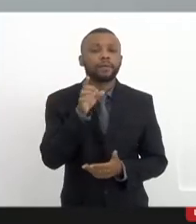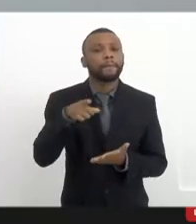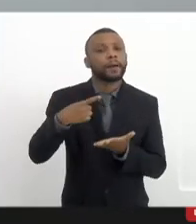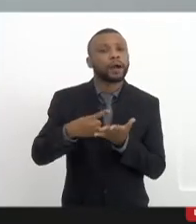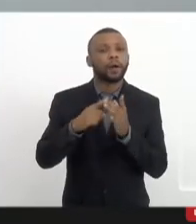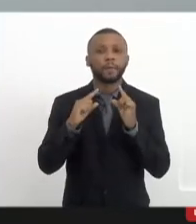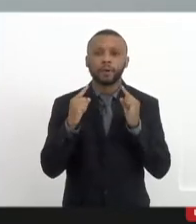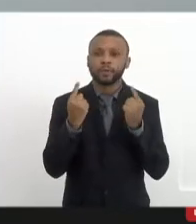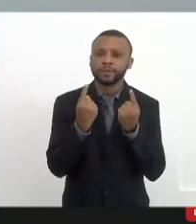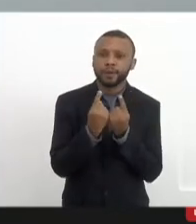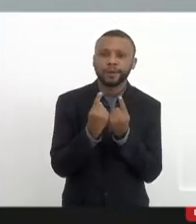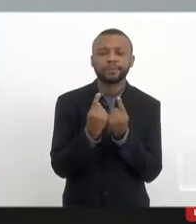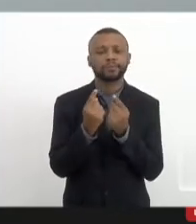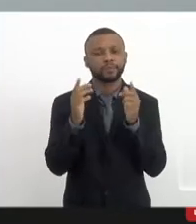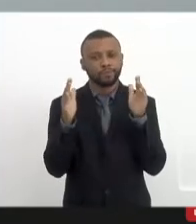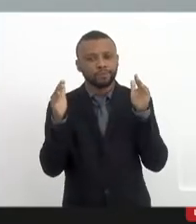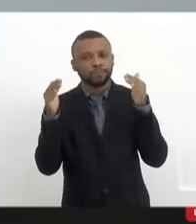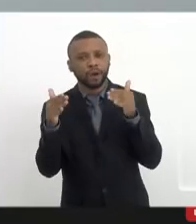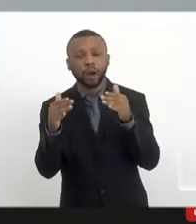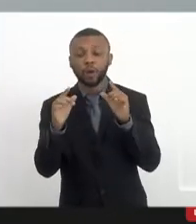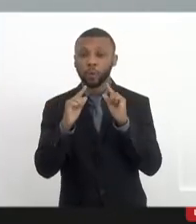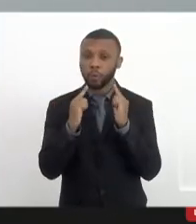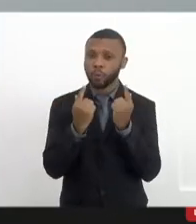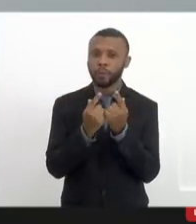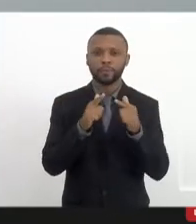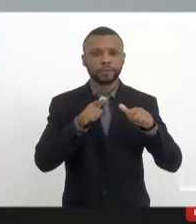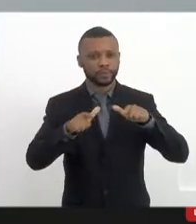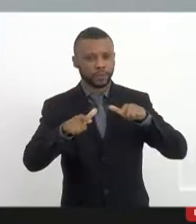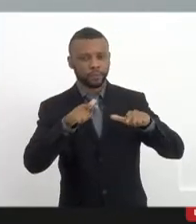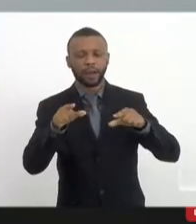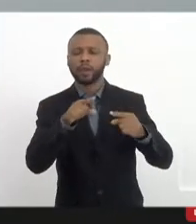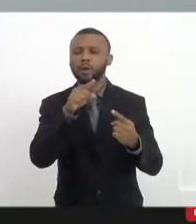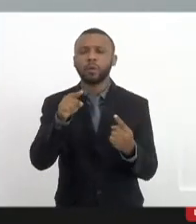caráter mais executivo, um GT, para